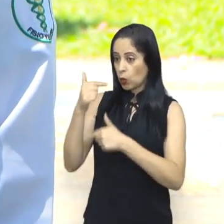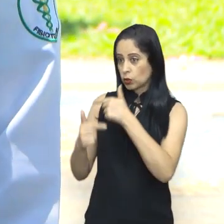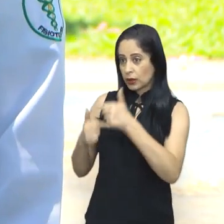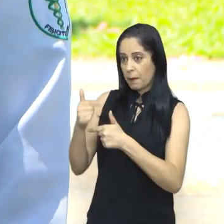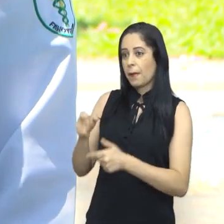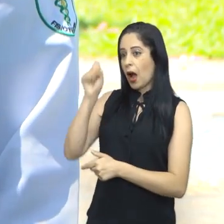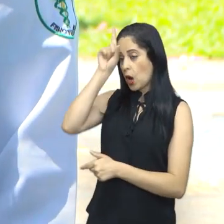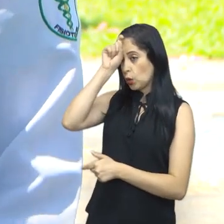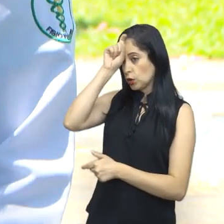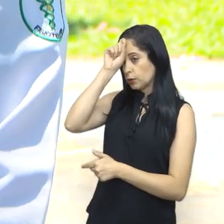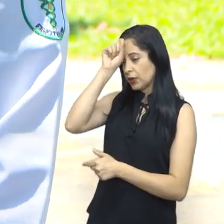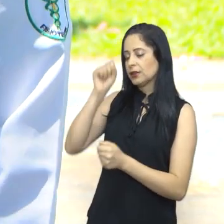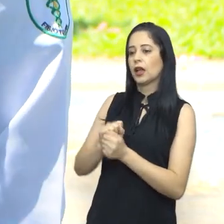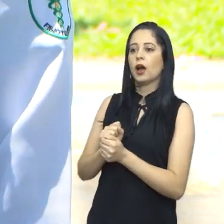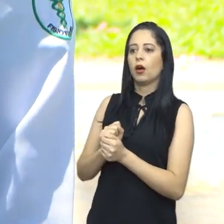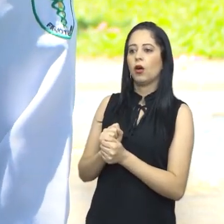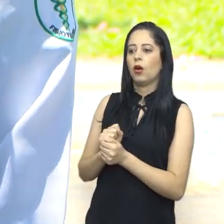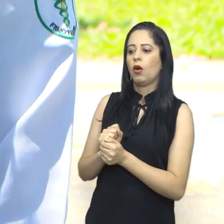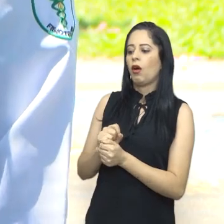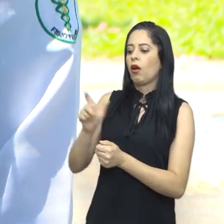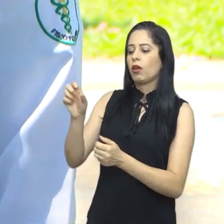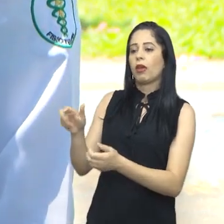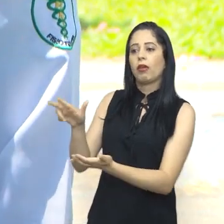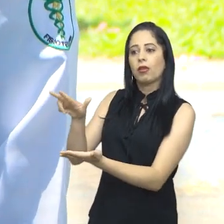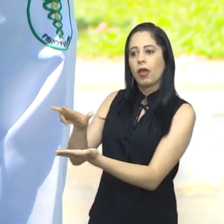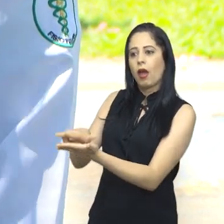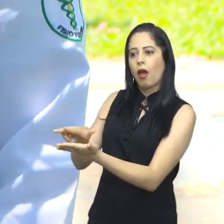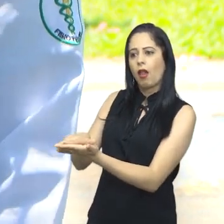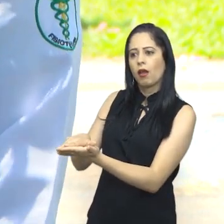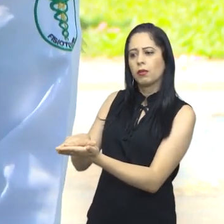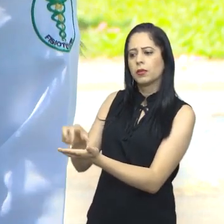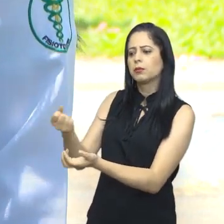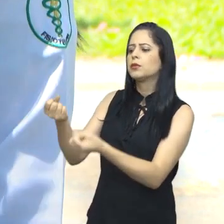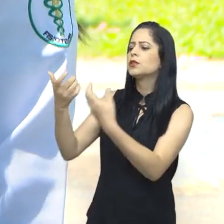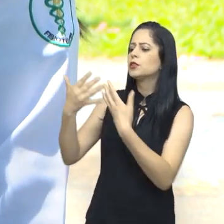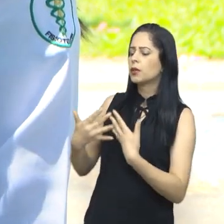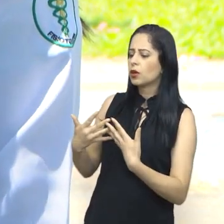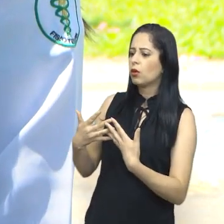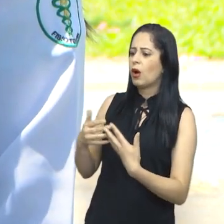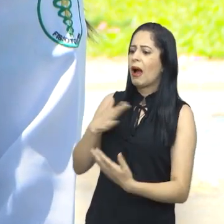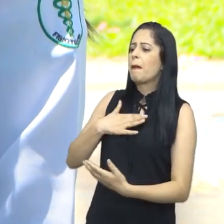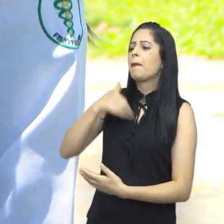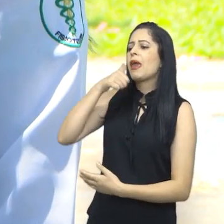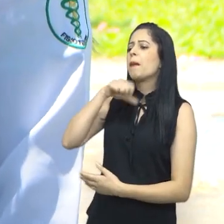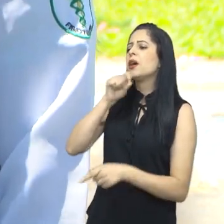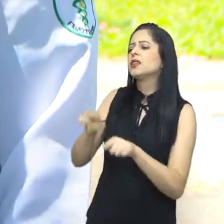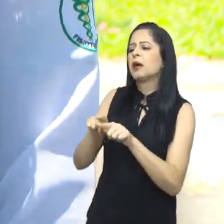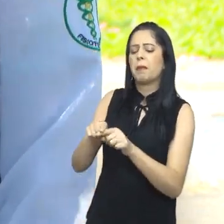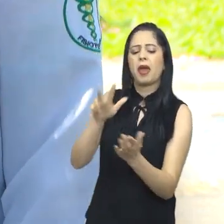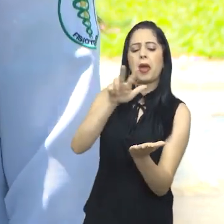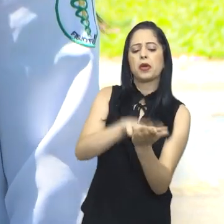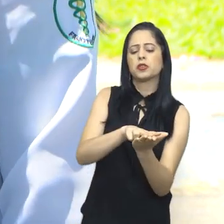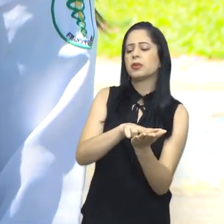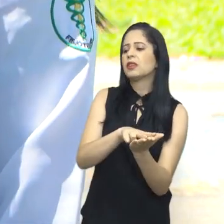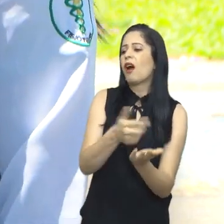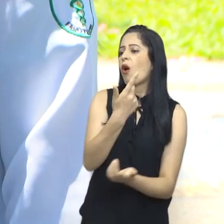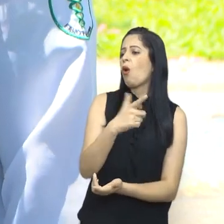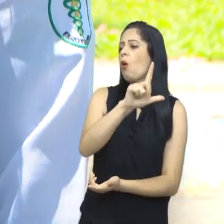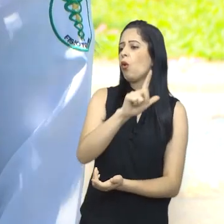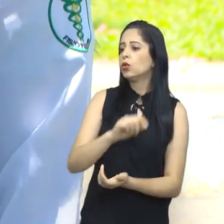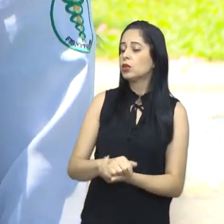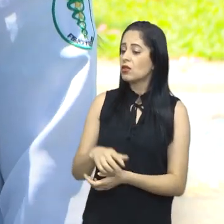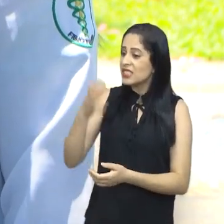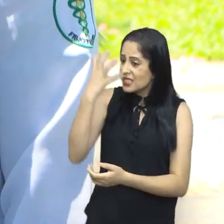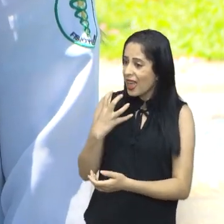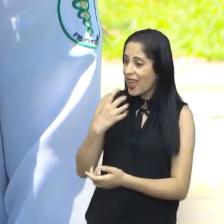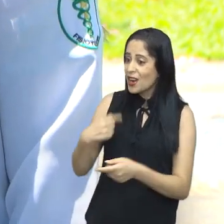onde eu trabalhava, né? Ela comentou comigo, ah, minha mãe também está internada no hospital. Eu falei, espera, qual é outro hospital? Ela dava, ah, tá naquele outro hospital. falei,